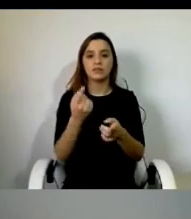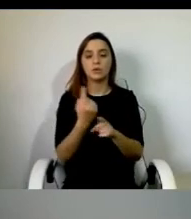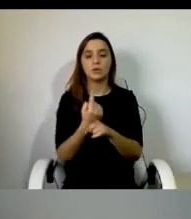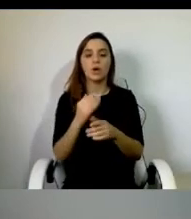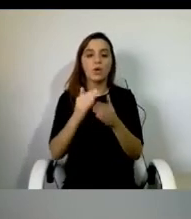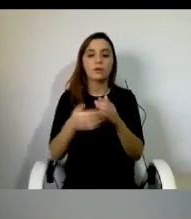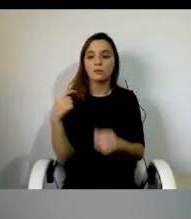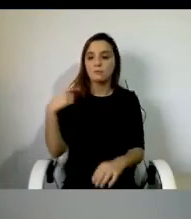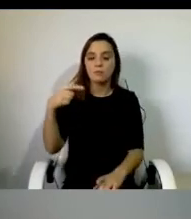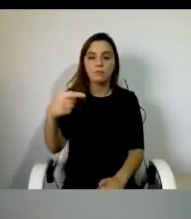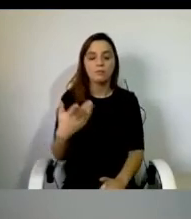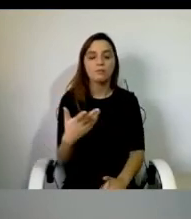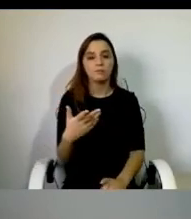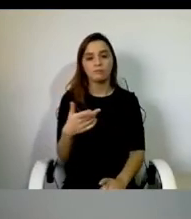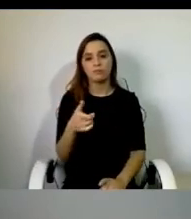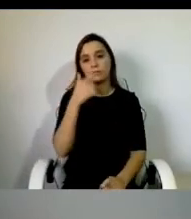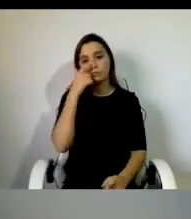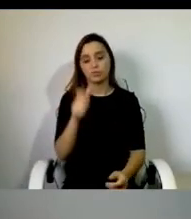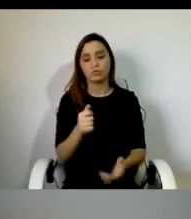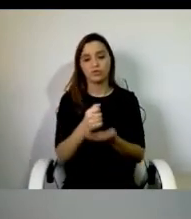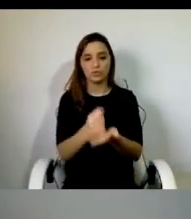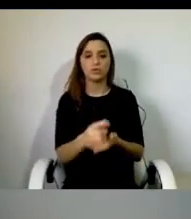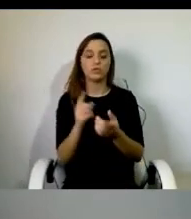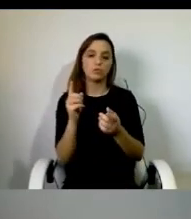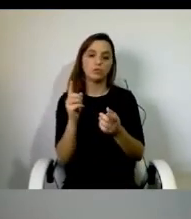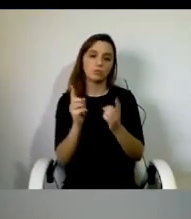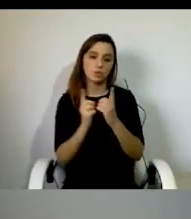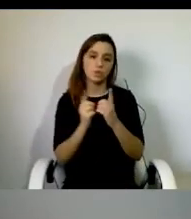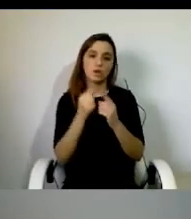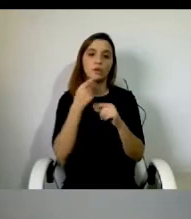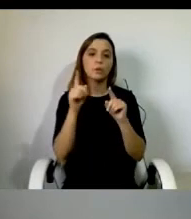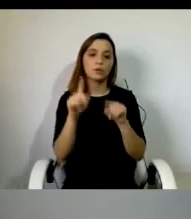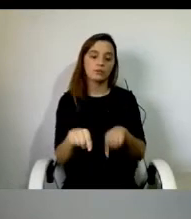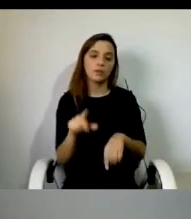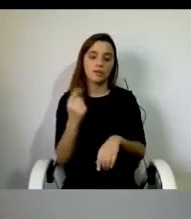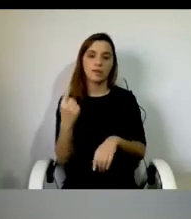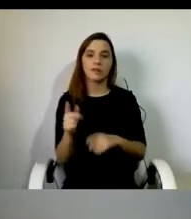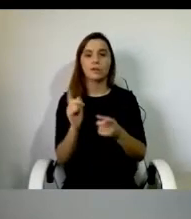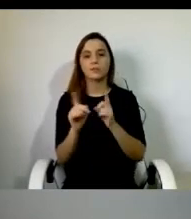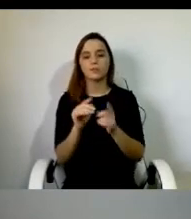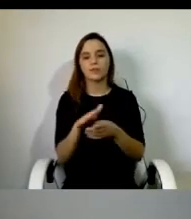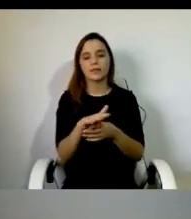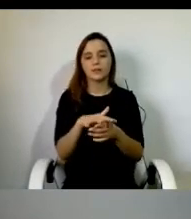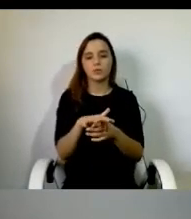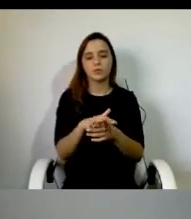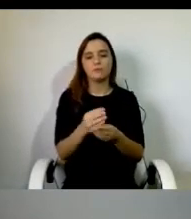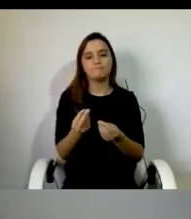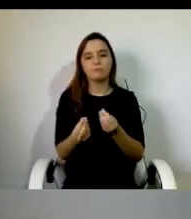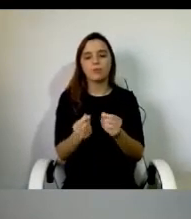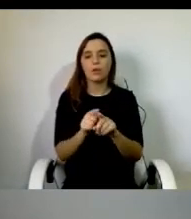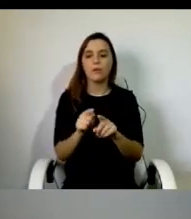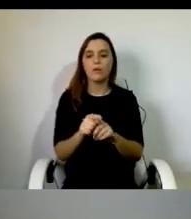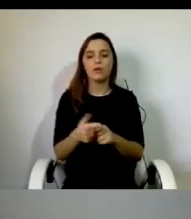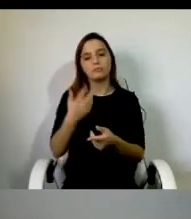por parte do assistente pessoal, e mais uma vez um constrangimento que é o reconhecimento da profissão da assistência pessoal. Portanto,